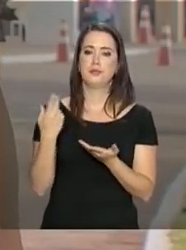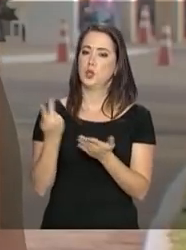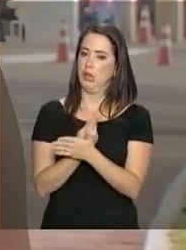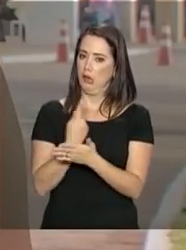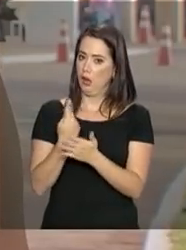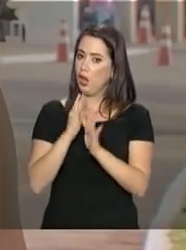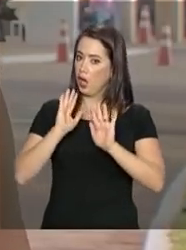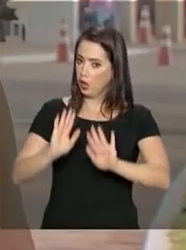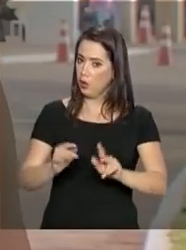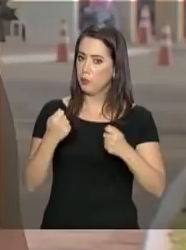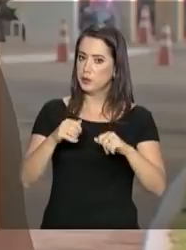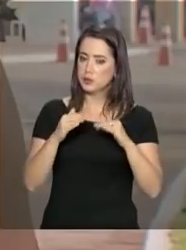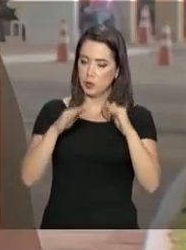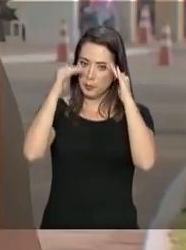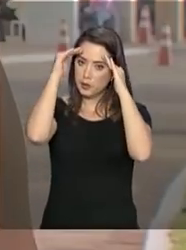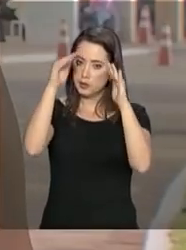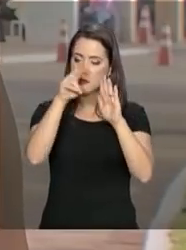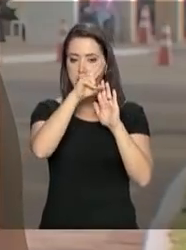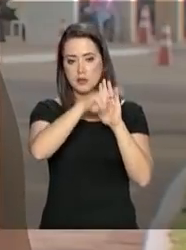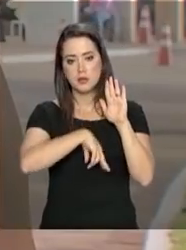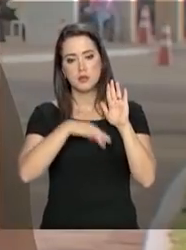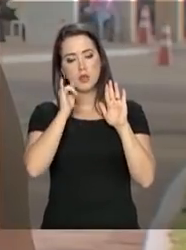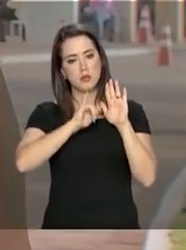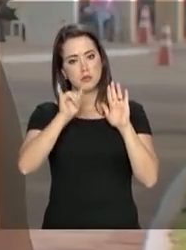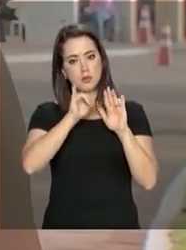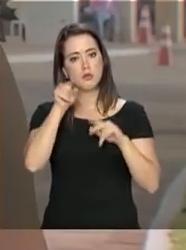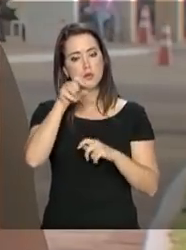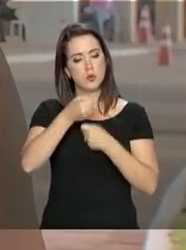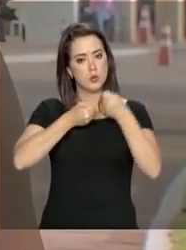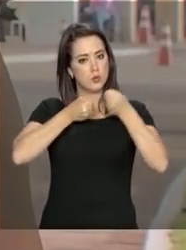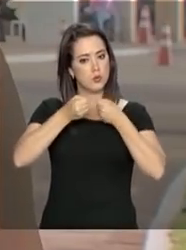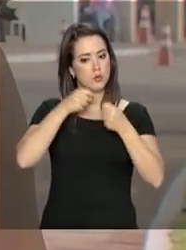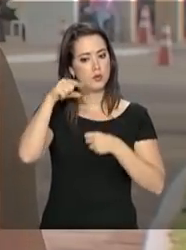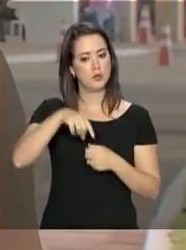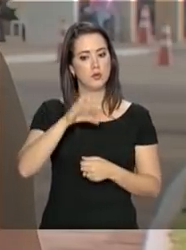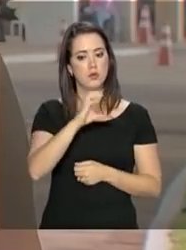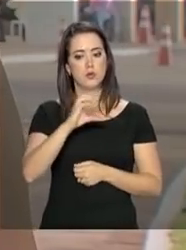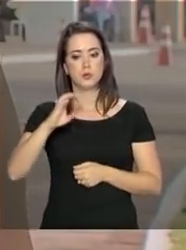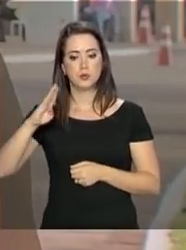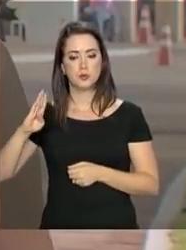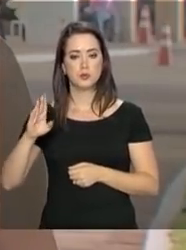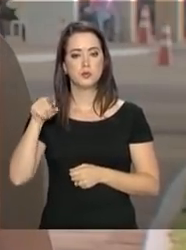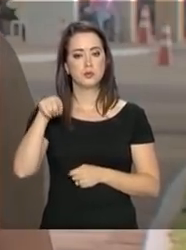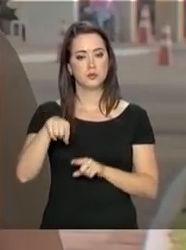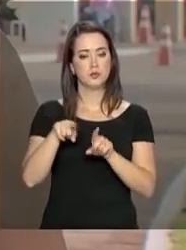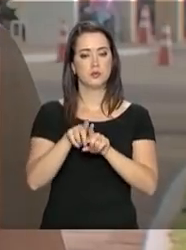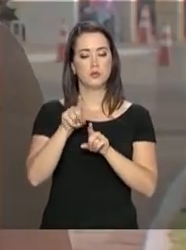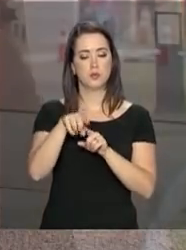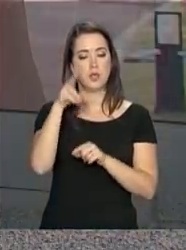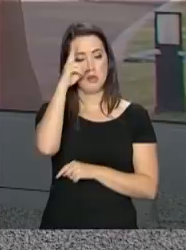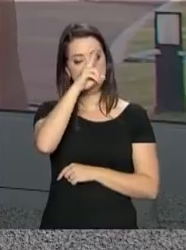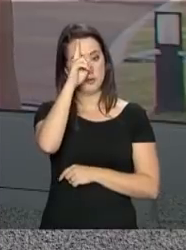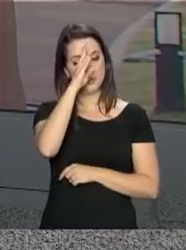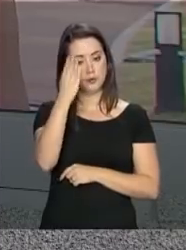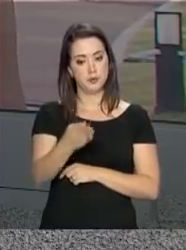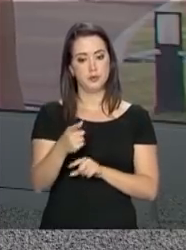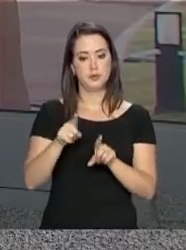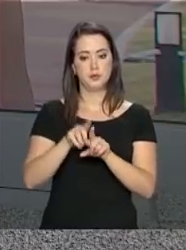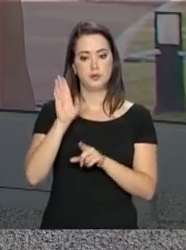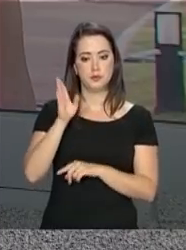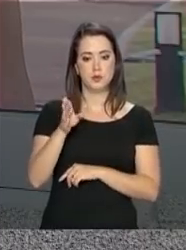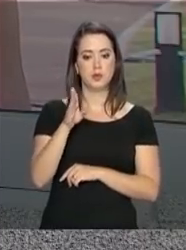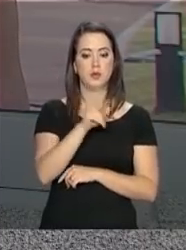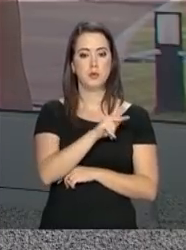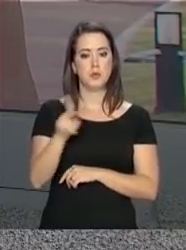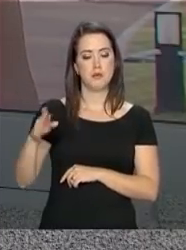esse benefício. Portanto, essas foram as declarações aqui nessa tarde no gabinete de transição. Lembrando, Alessandra, que Jair